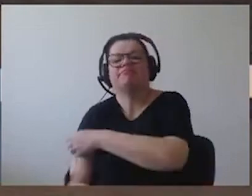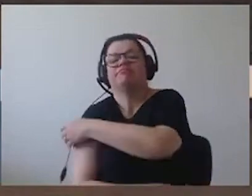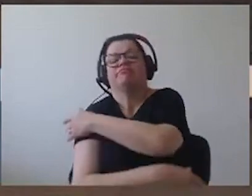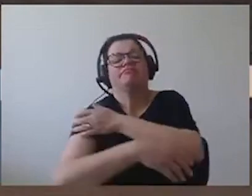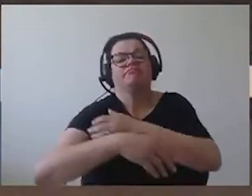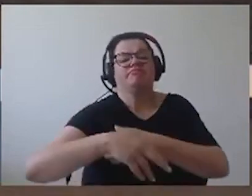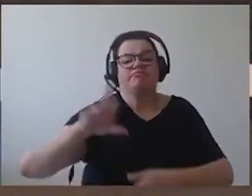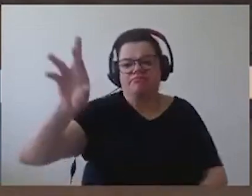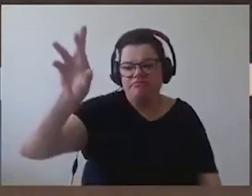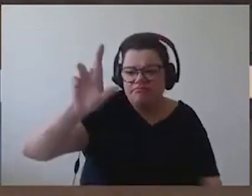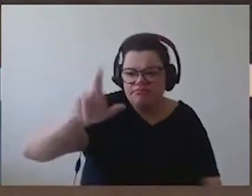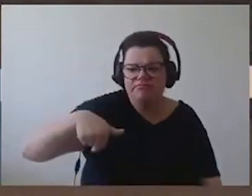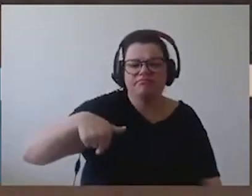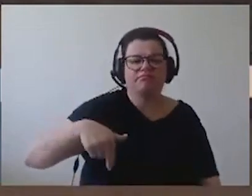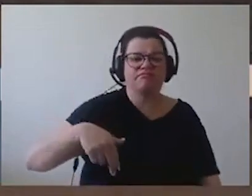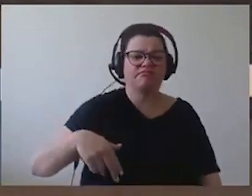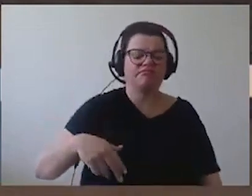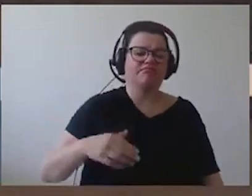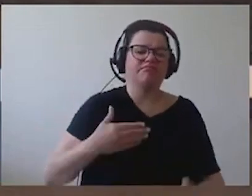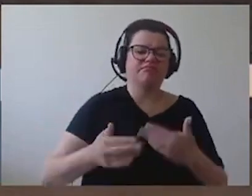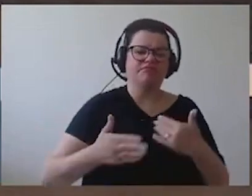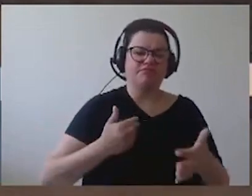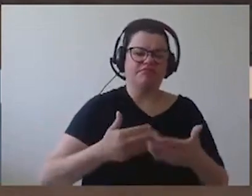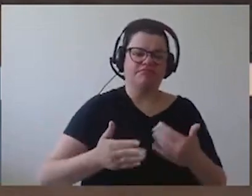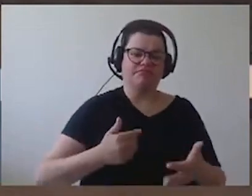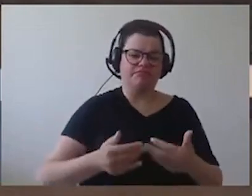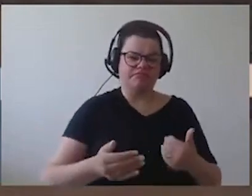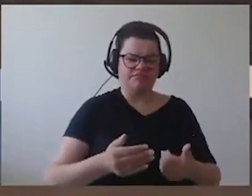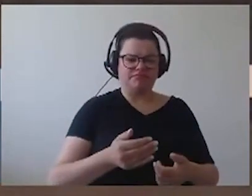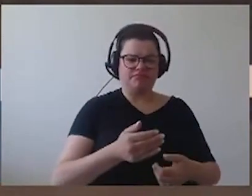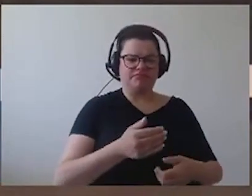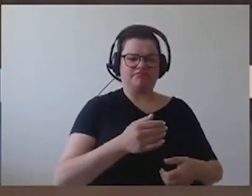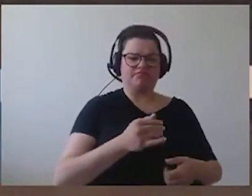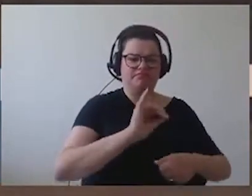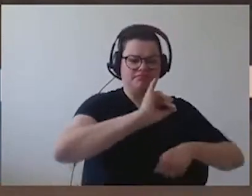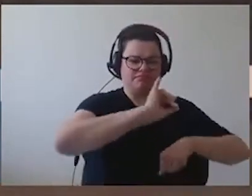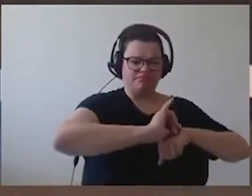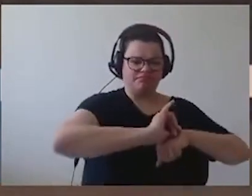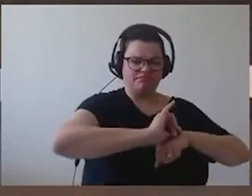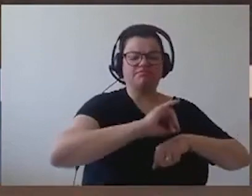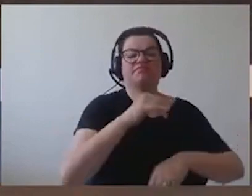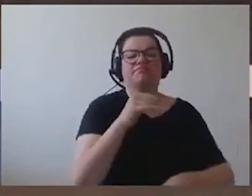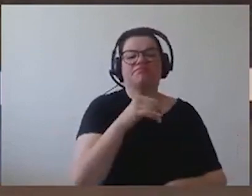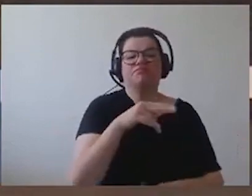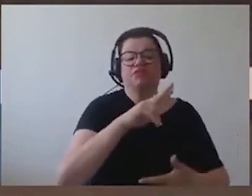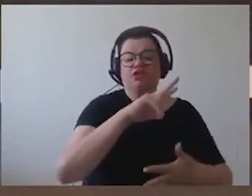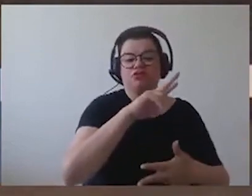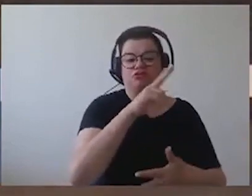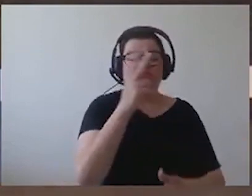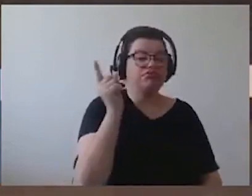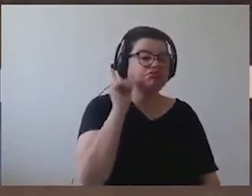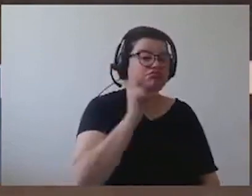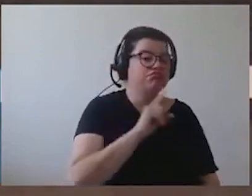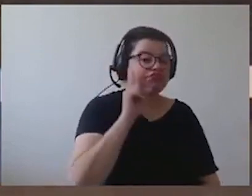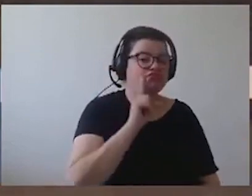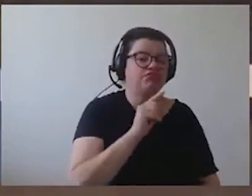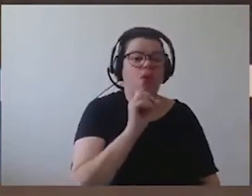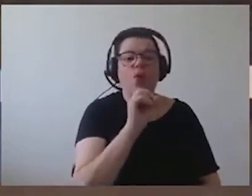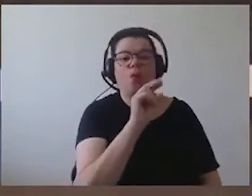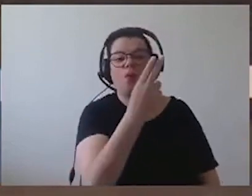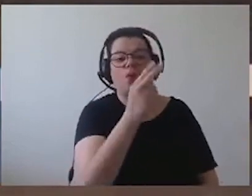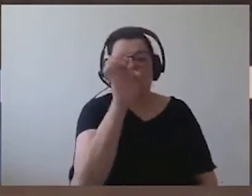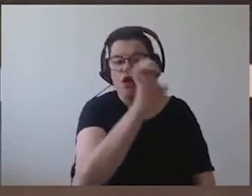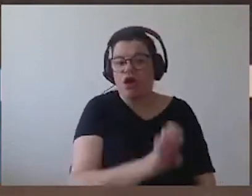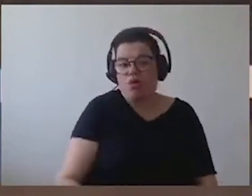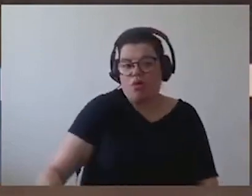qualquer um de nós desembarcar numa cidade norte-americana ou numa cidade da comunidade europeia, nós teremos